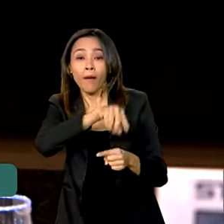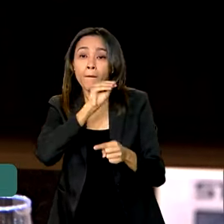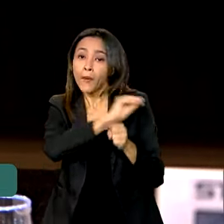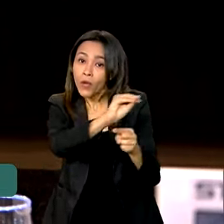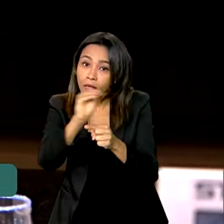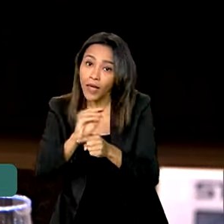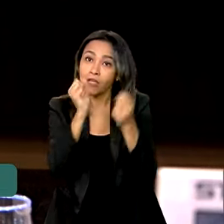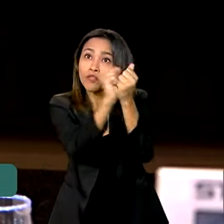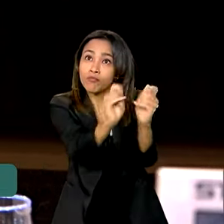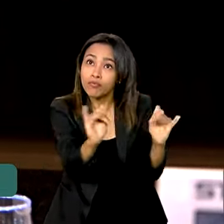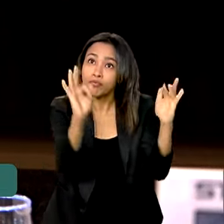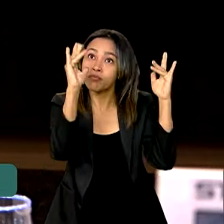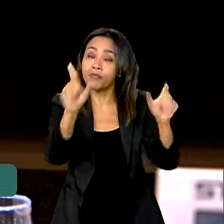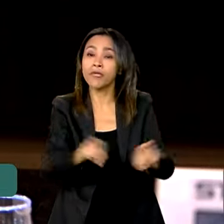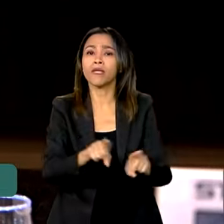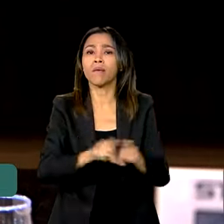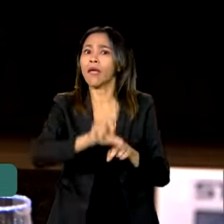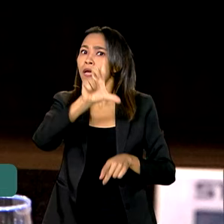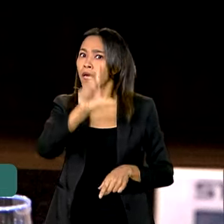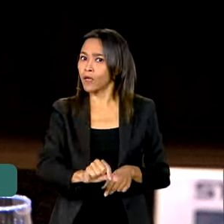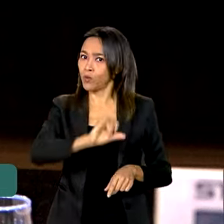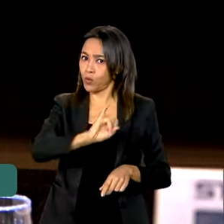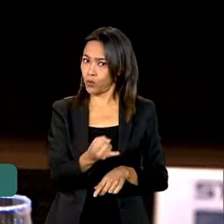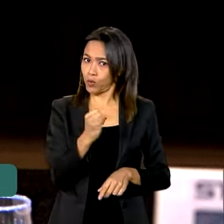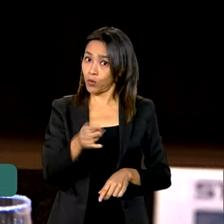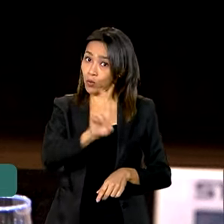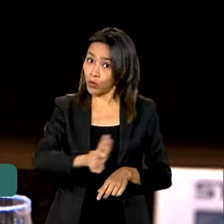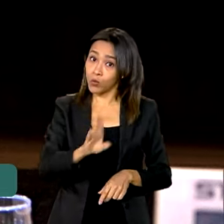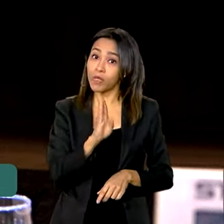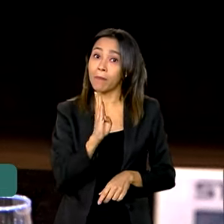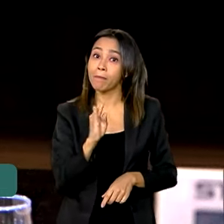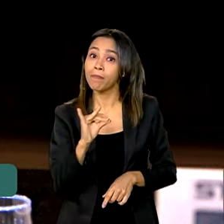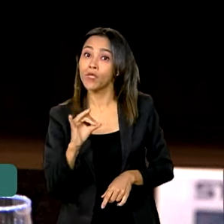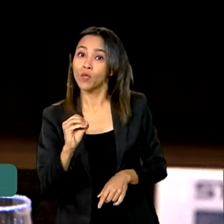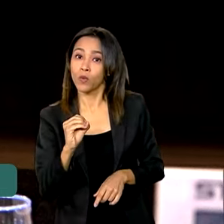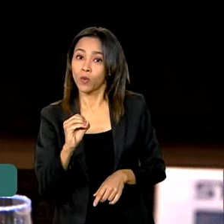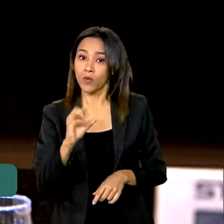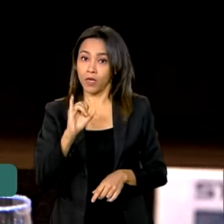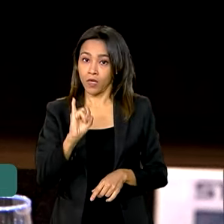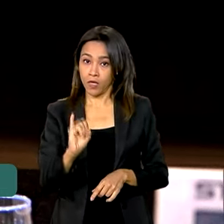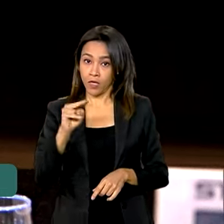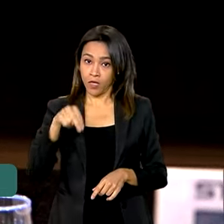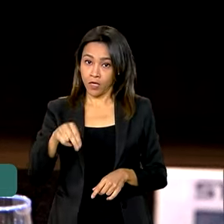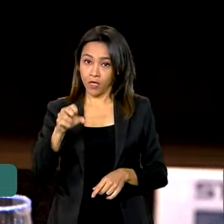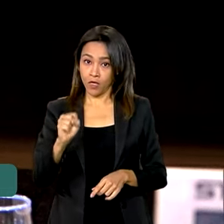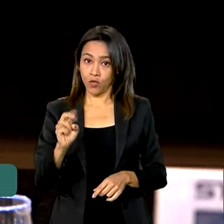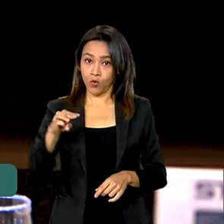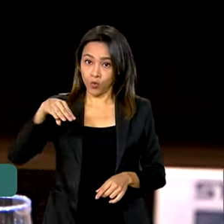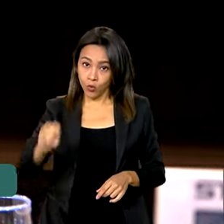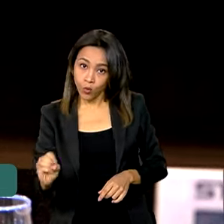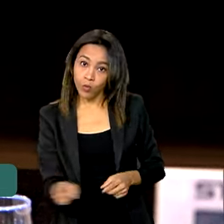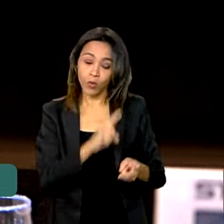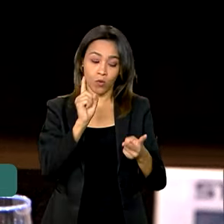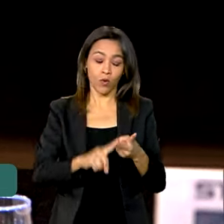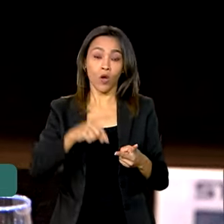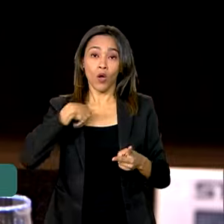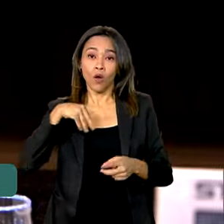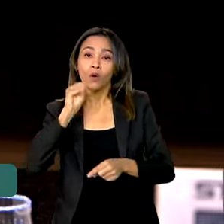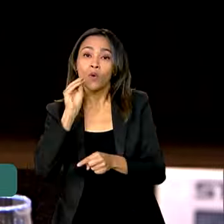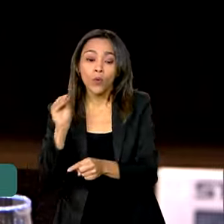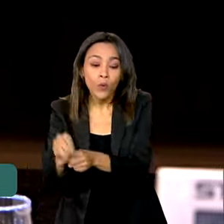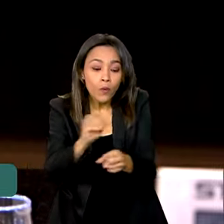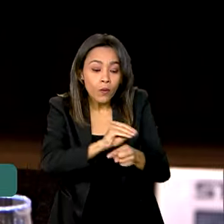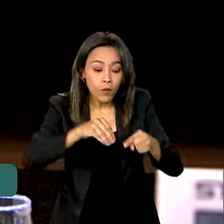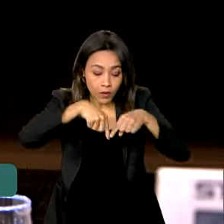tem um redutor de juros quando você usa bioinsumos, quando você faz a preservação das áreas de preservação